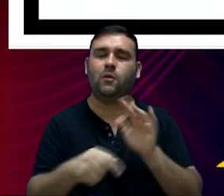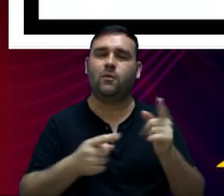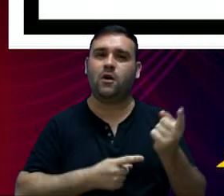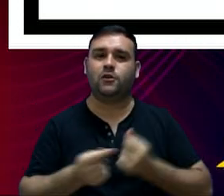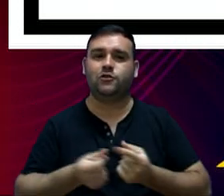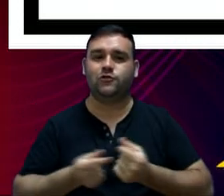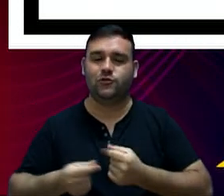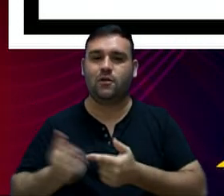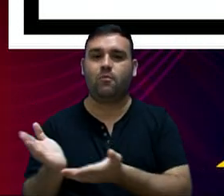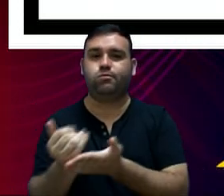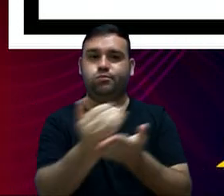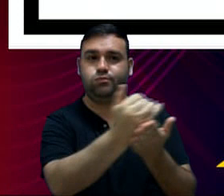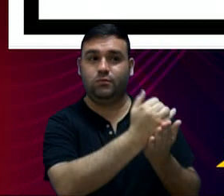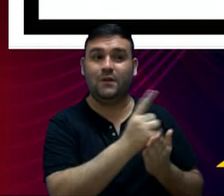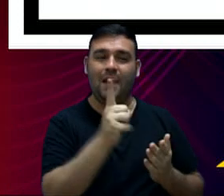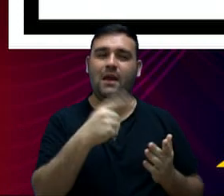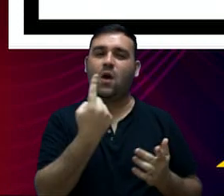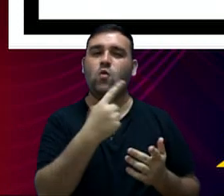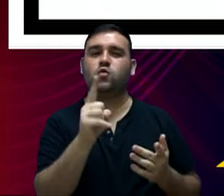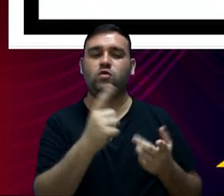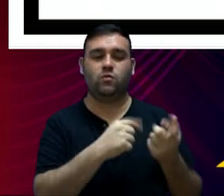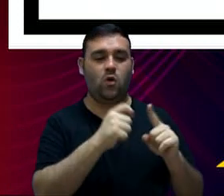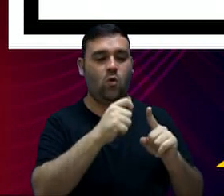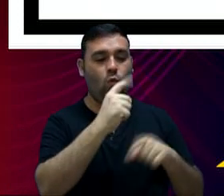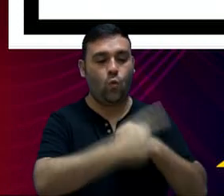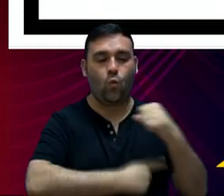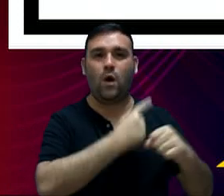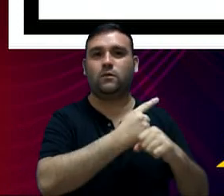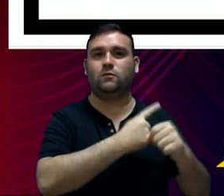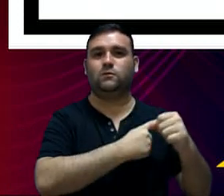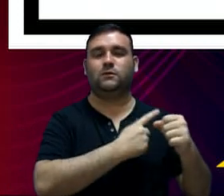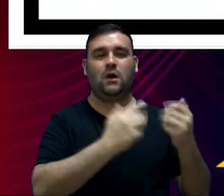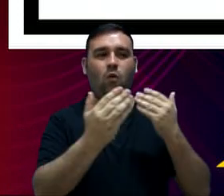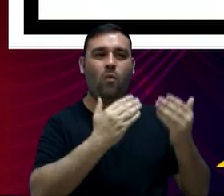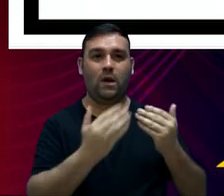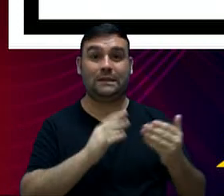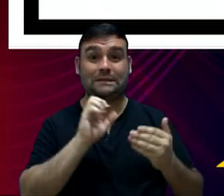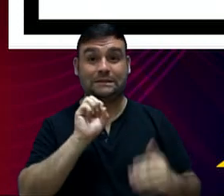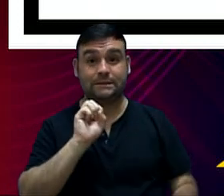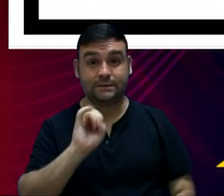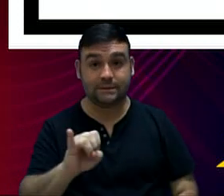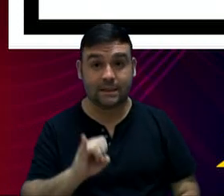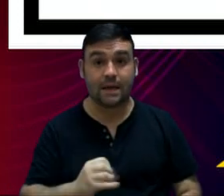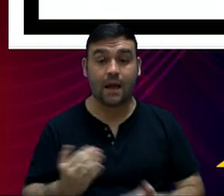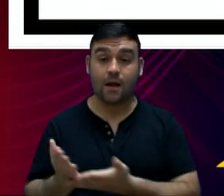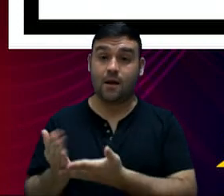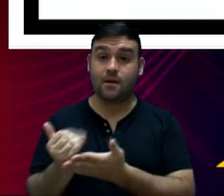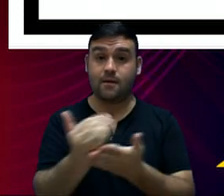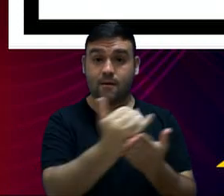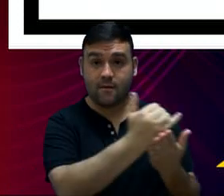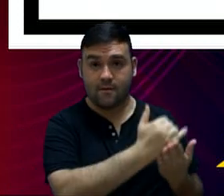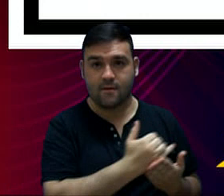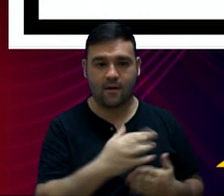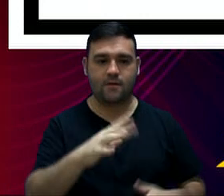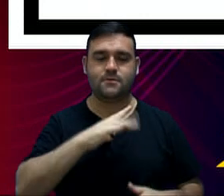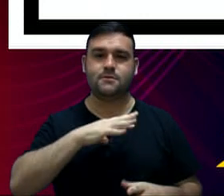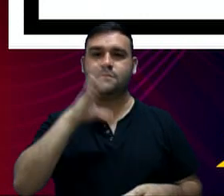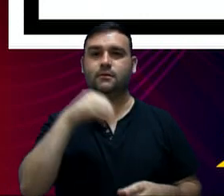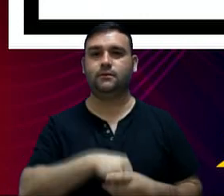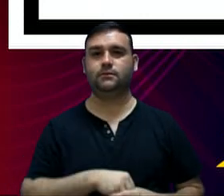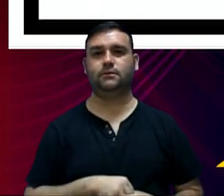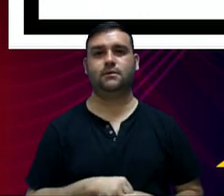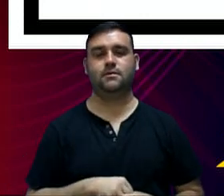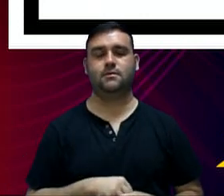e sempre dos últimos 12 meses. Se as receitas do município